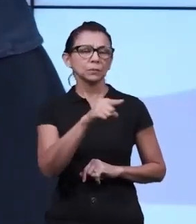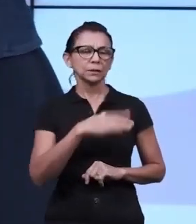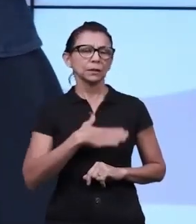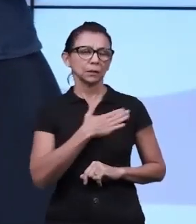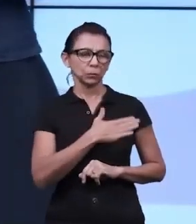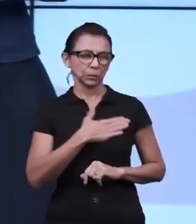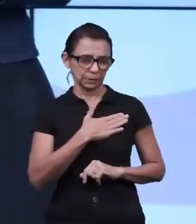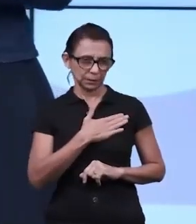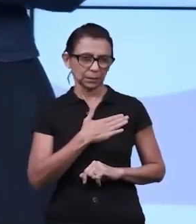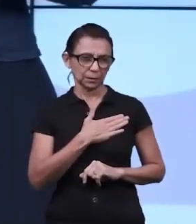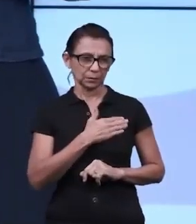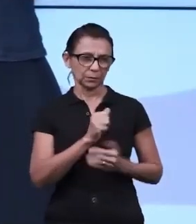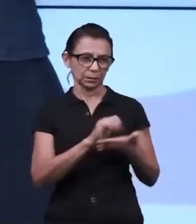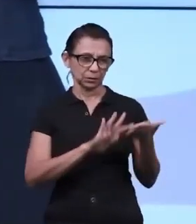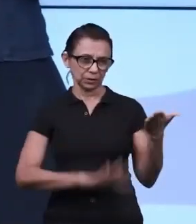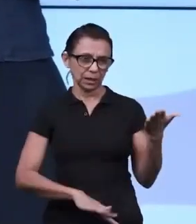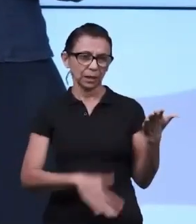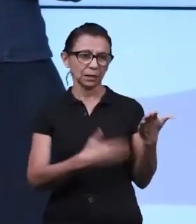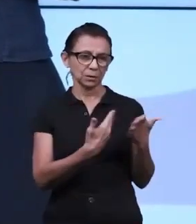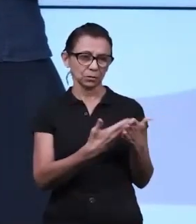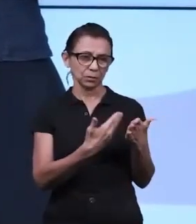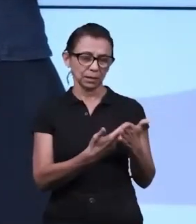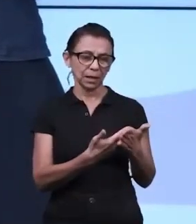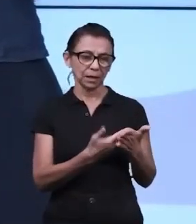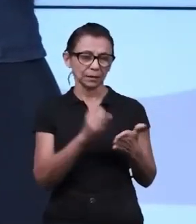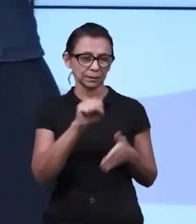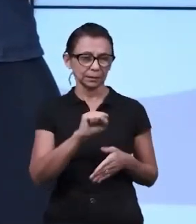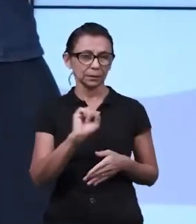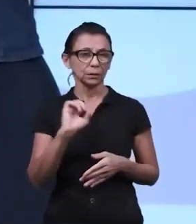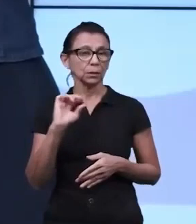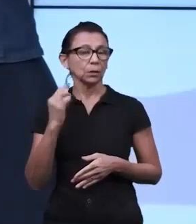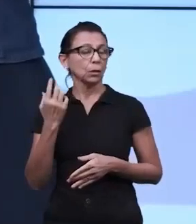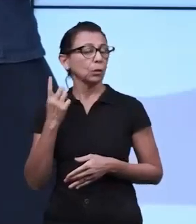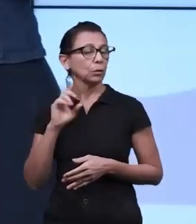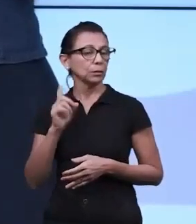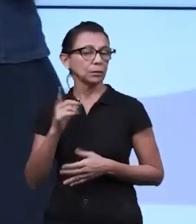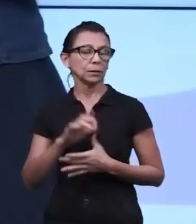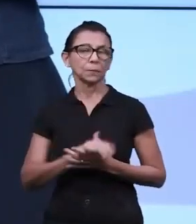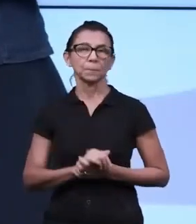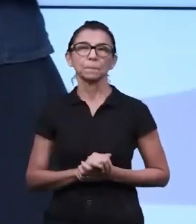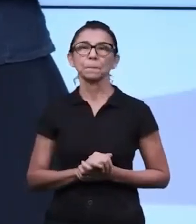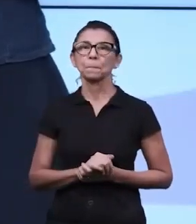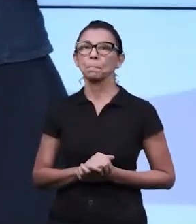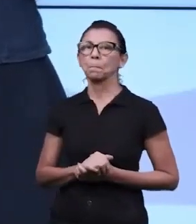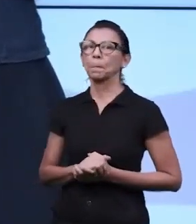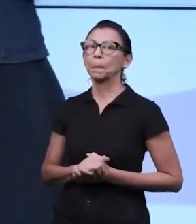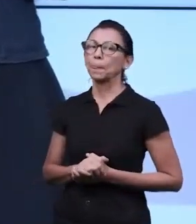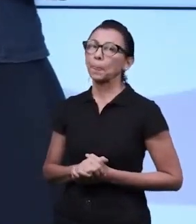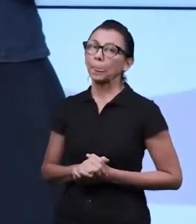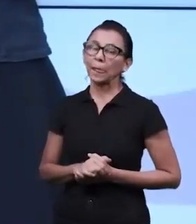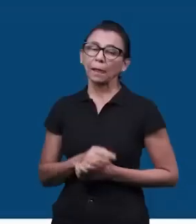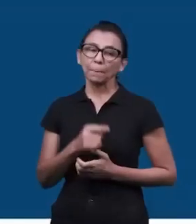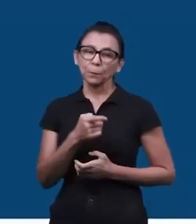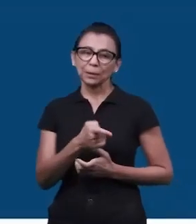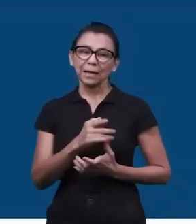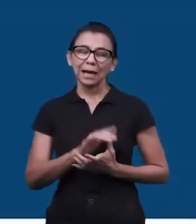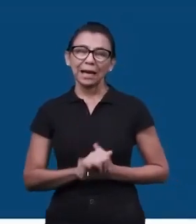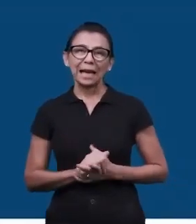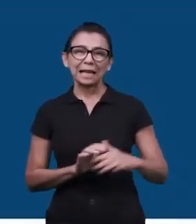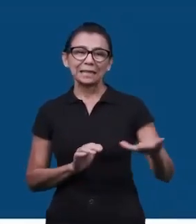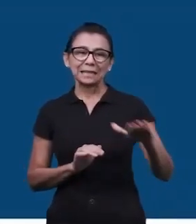gostando das atividades ou não. As crianças com TDAH, normalmente elas têm uma menor